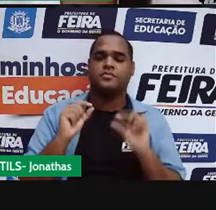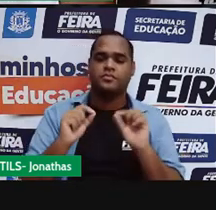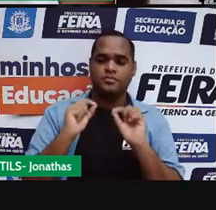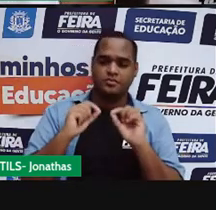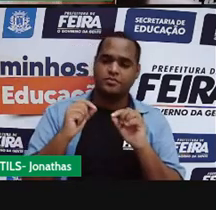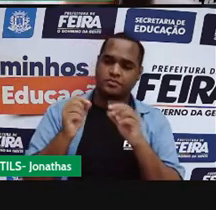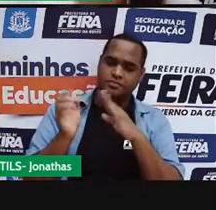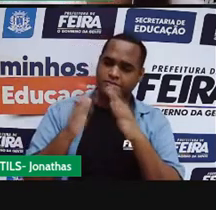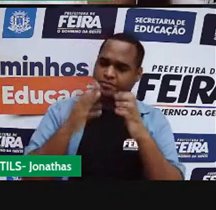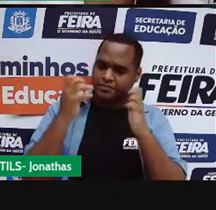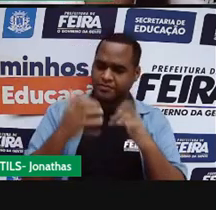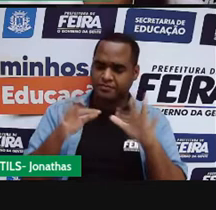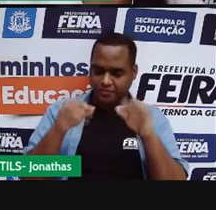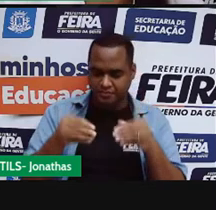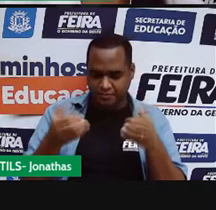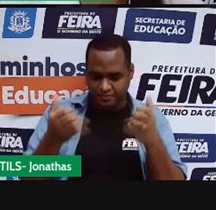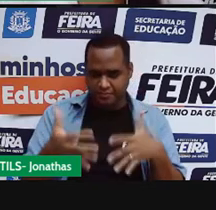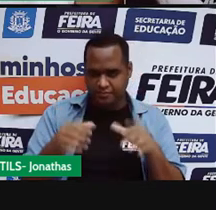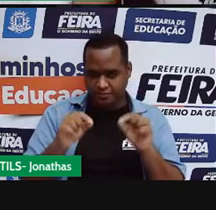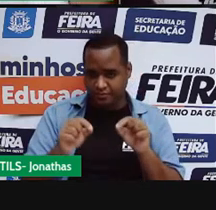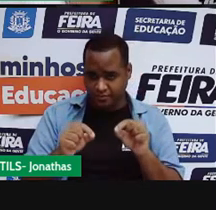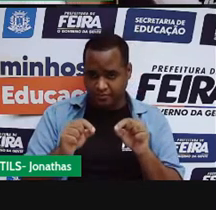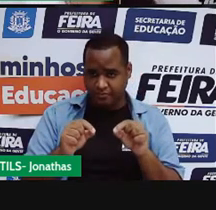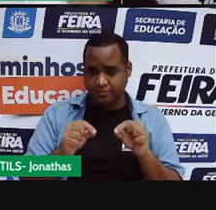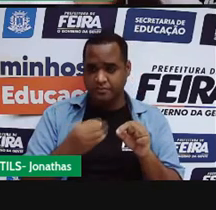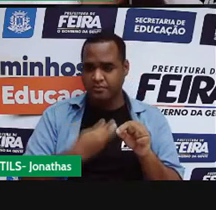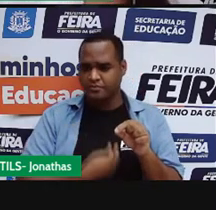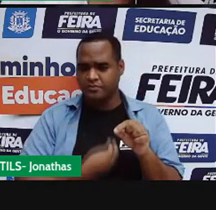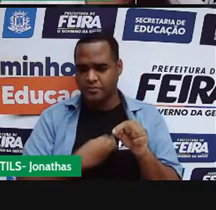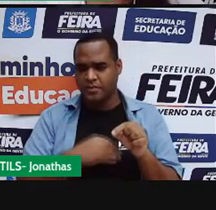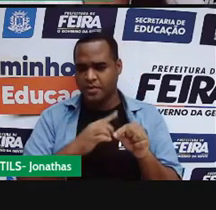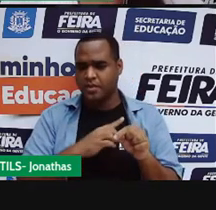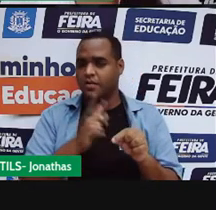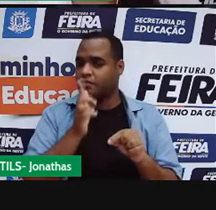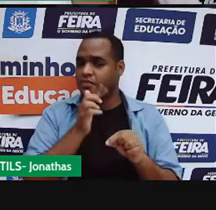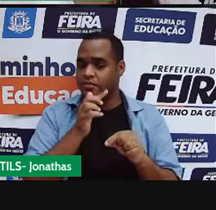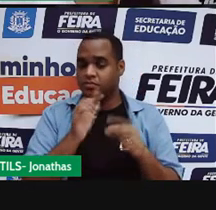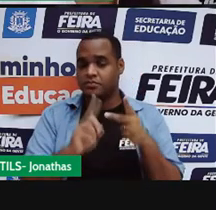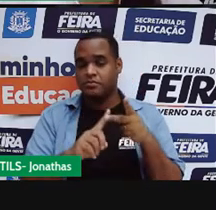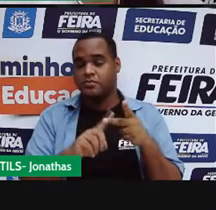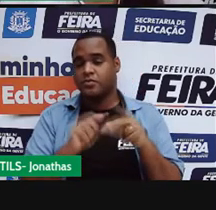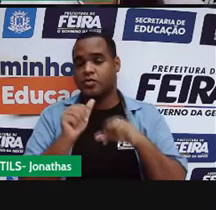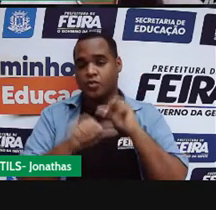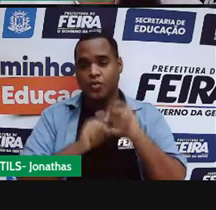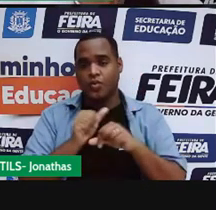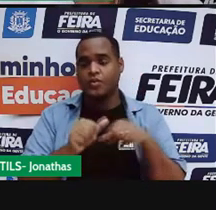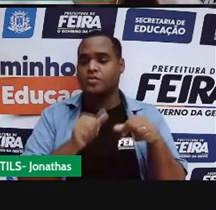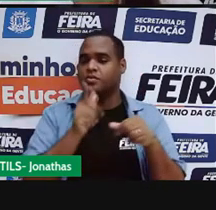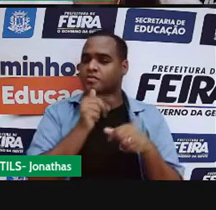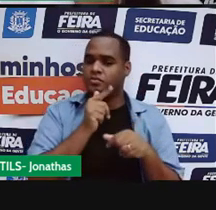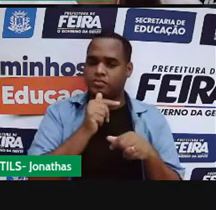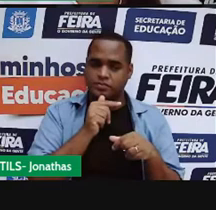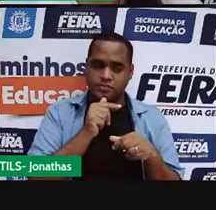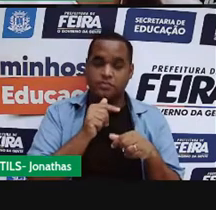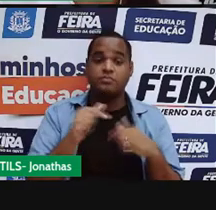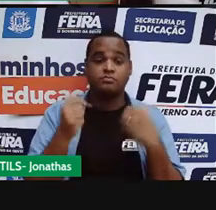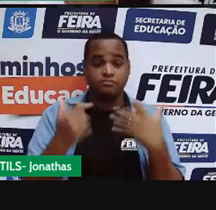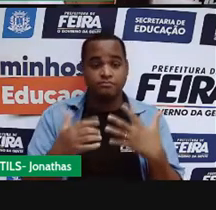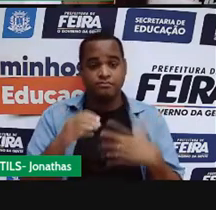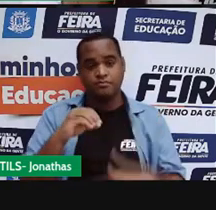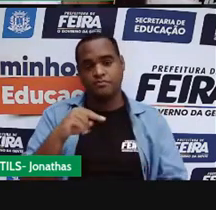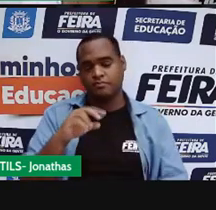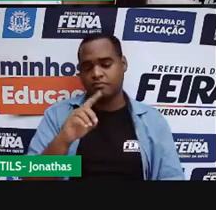ela voltasse a ser líquida. Então ela passou do estado gasoso e foi para o estado líquido. Então aconteceu uma condensação.